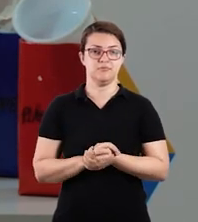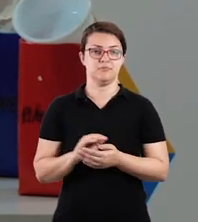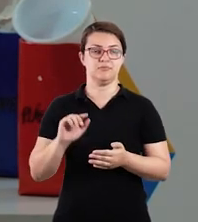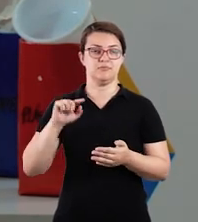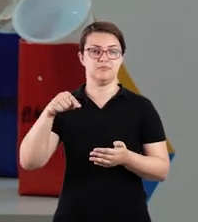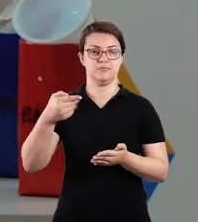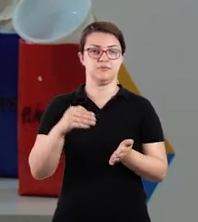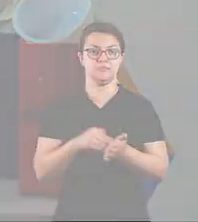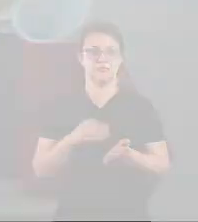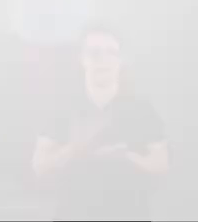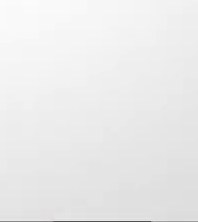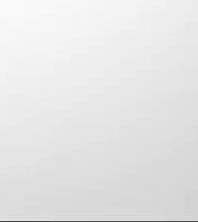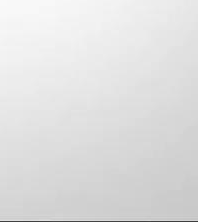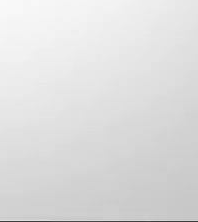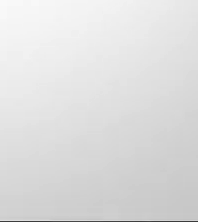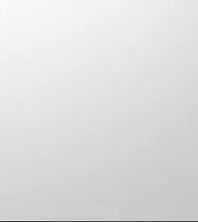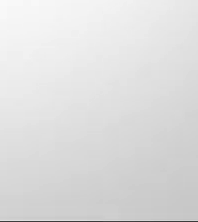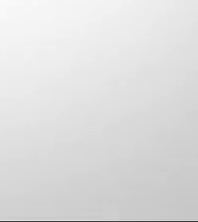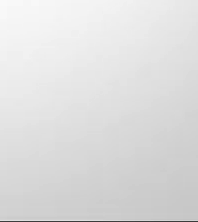Tchau, até mais!